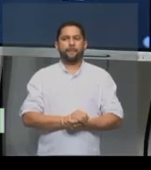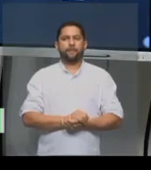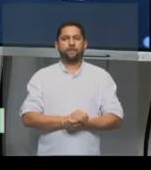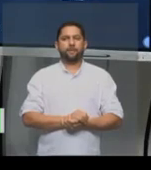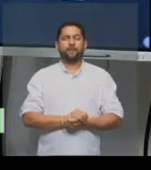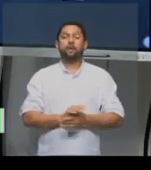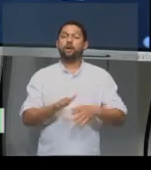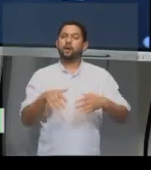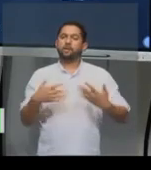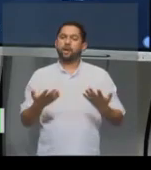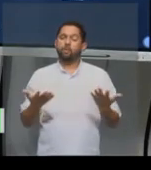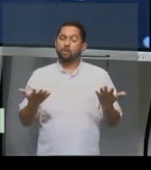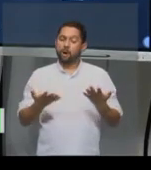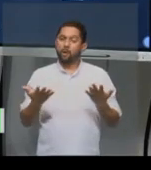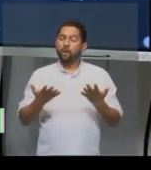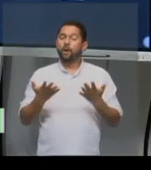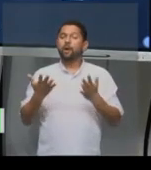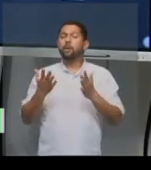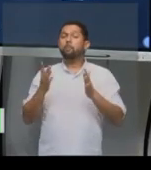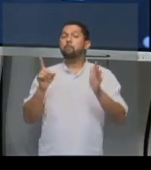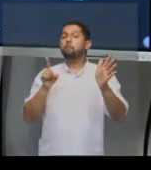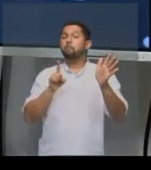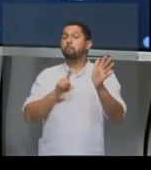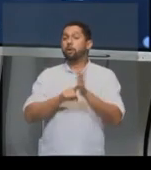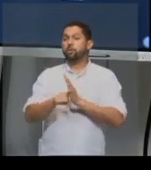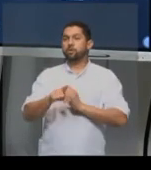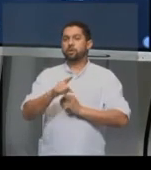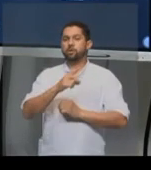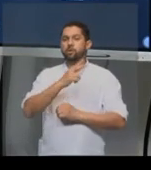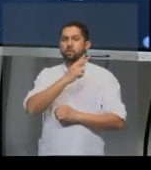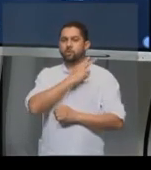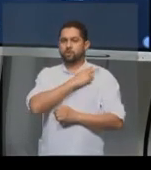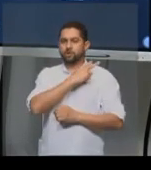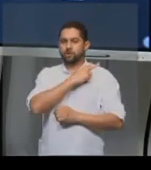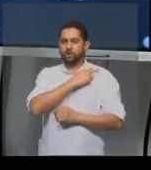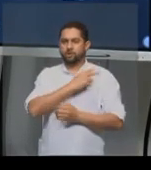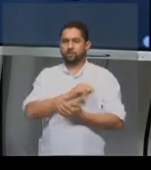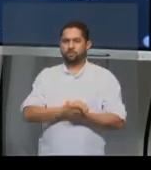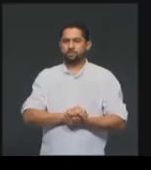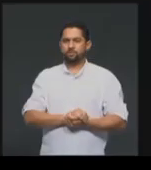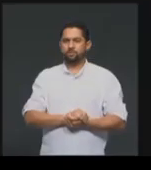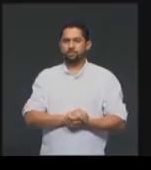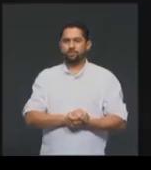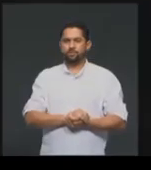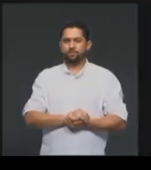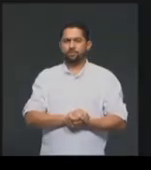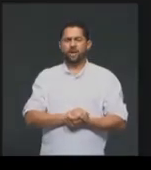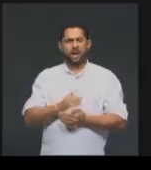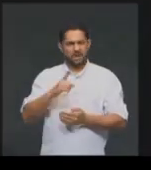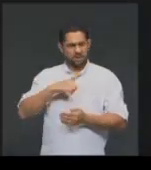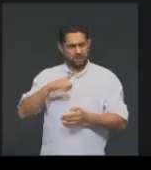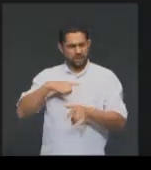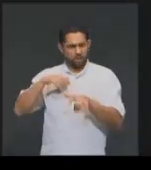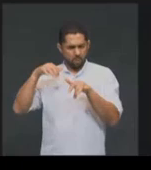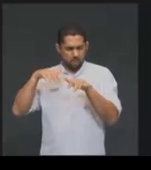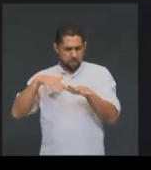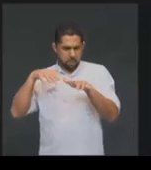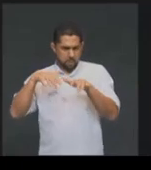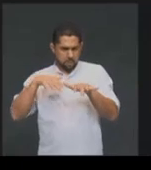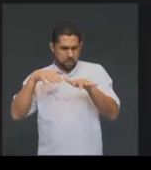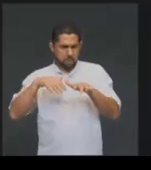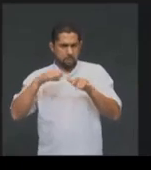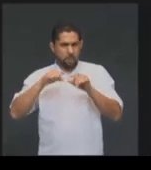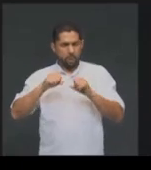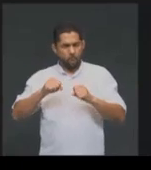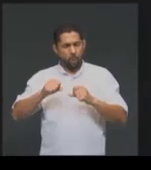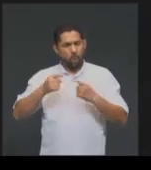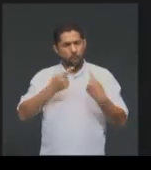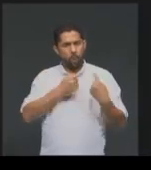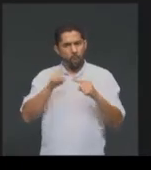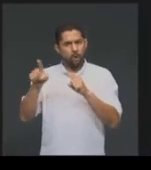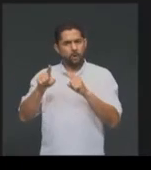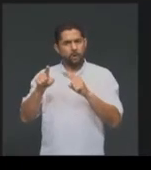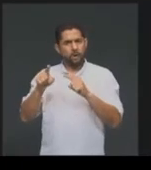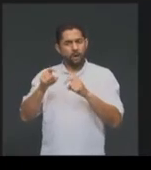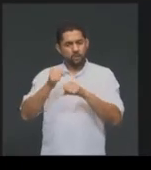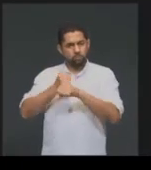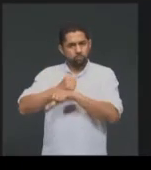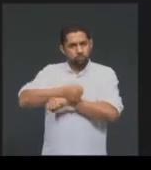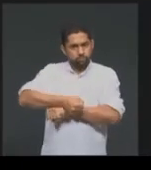pergunta do segundo ano é sobre essa resistência dos negros. Havia resistência dos negros ao sistema de escravização?